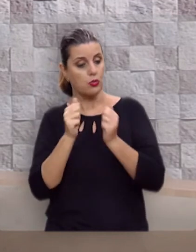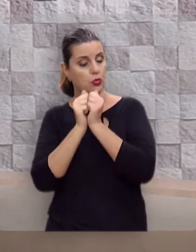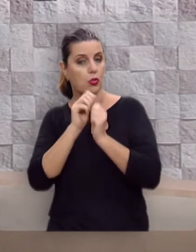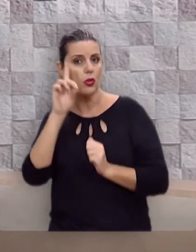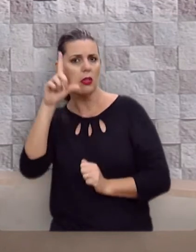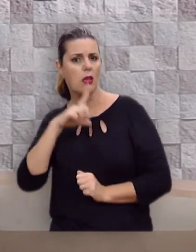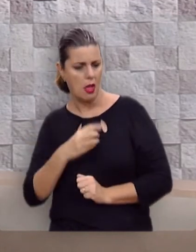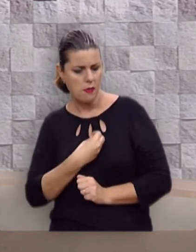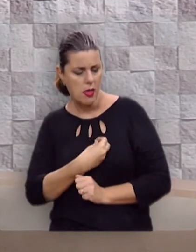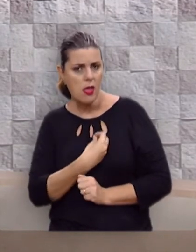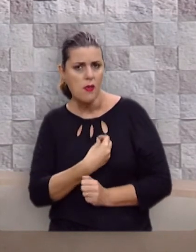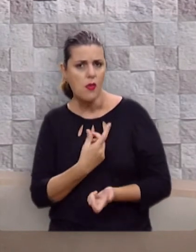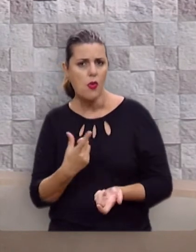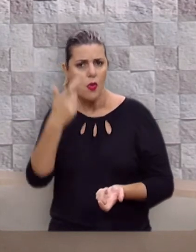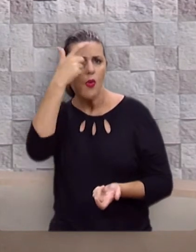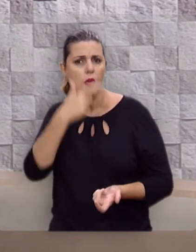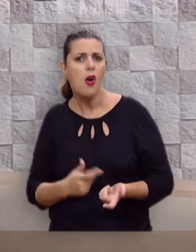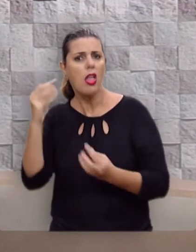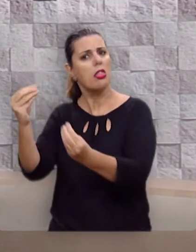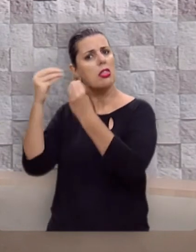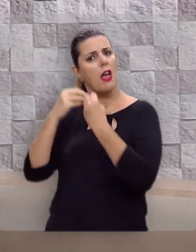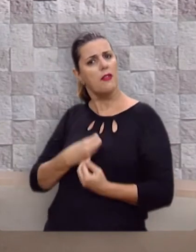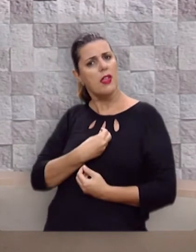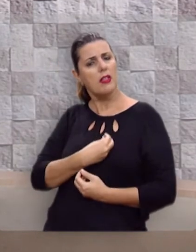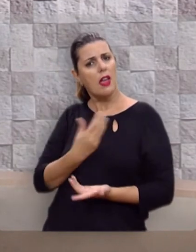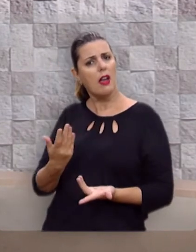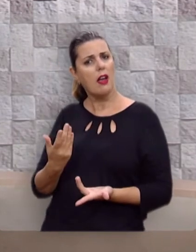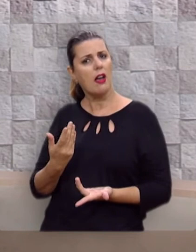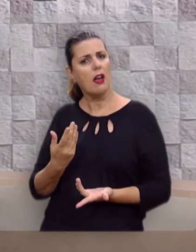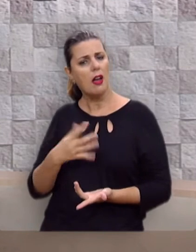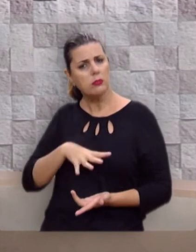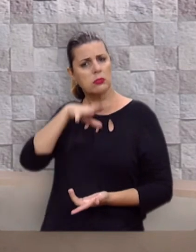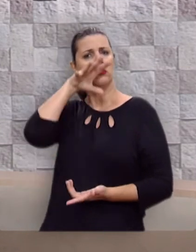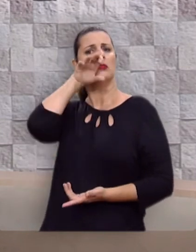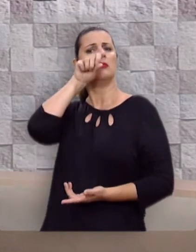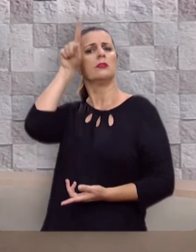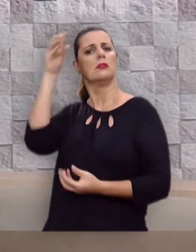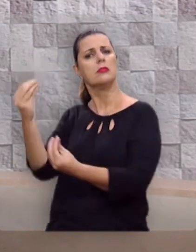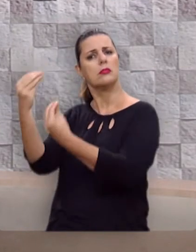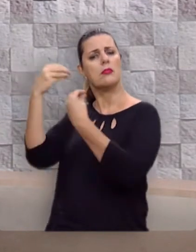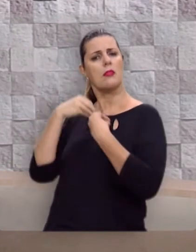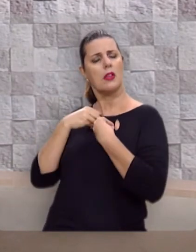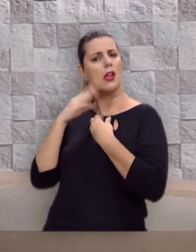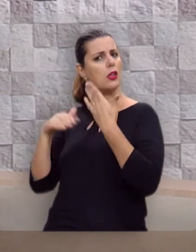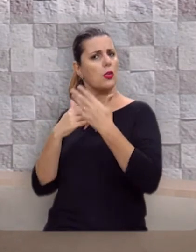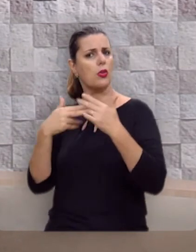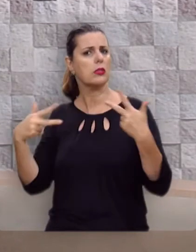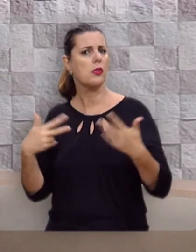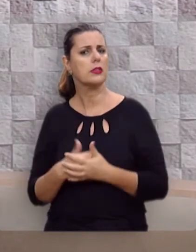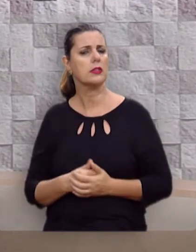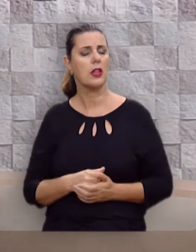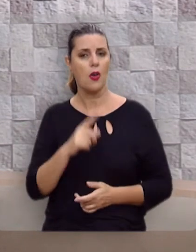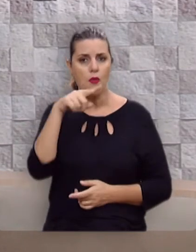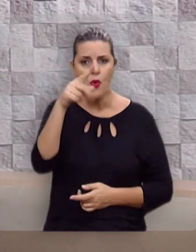e existimos. Ele quem nos dá a vida, a respiração e tudo mais.